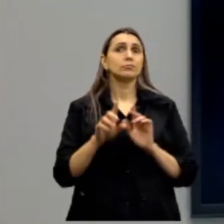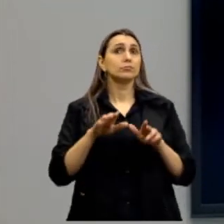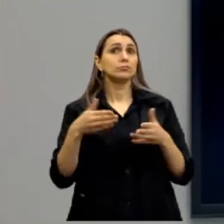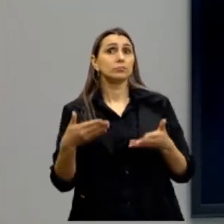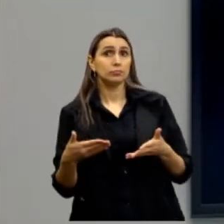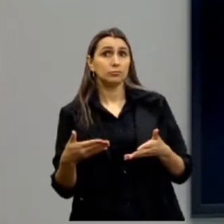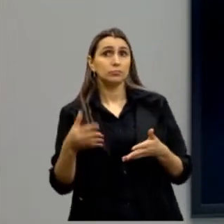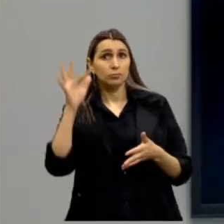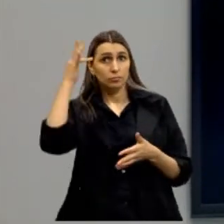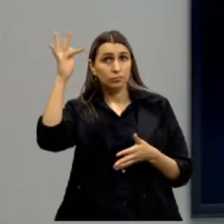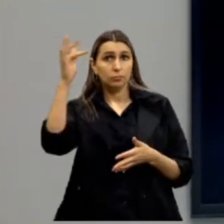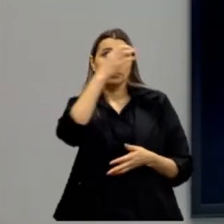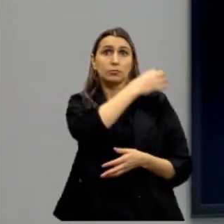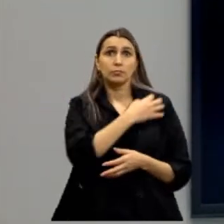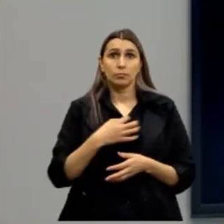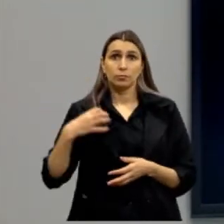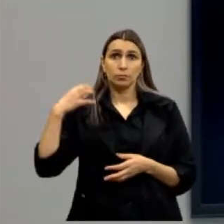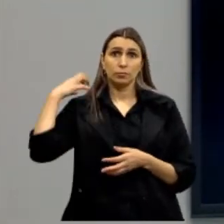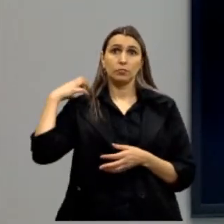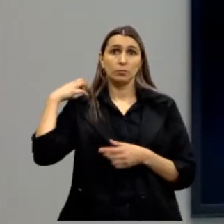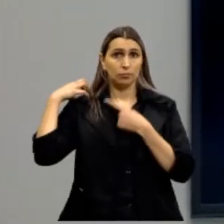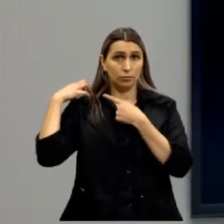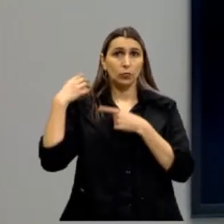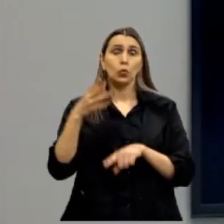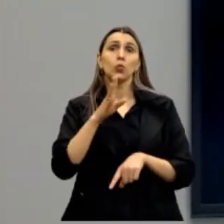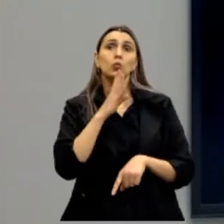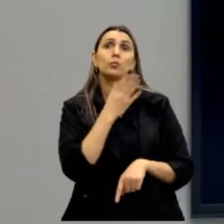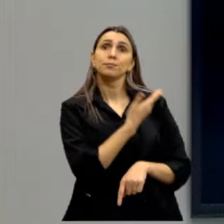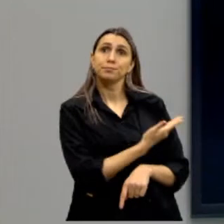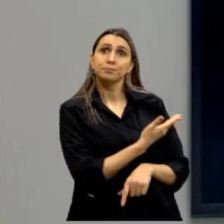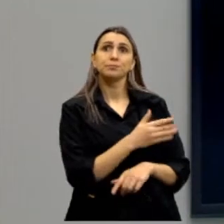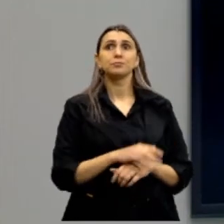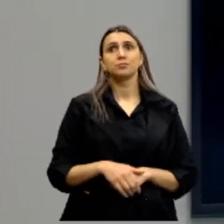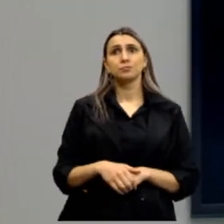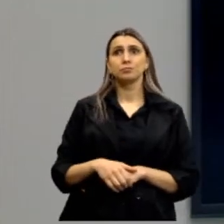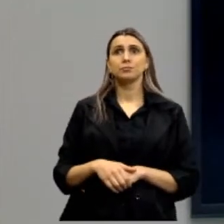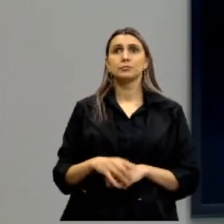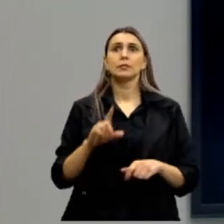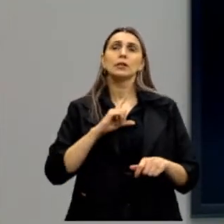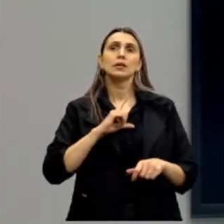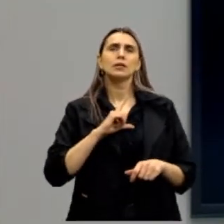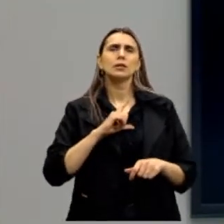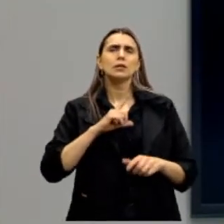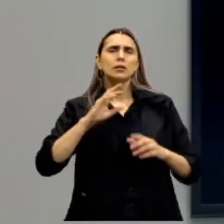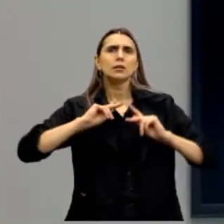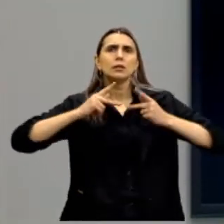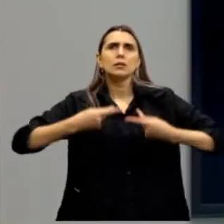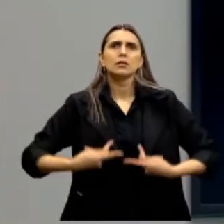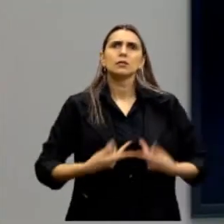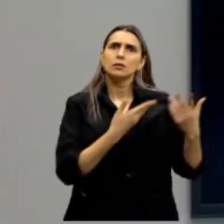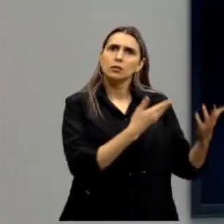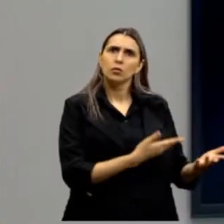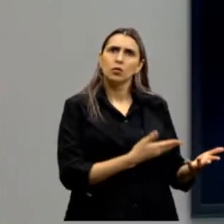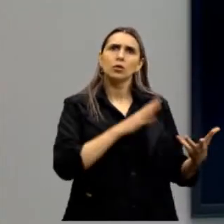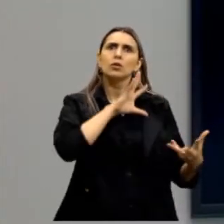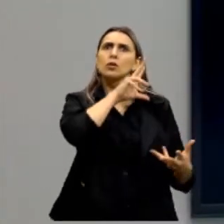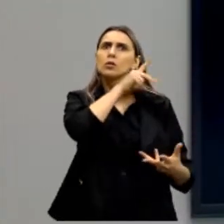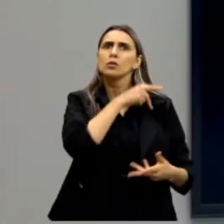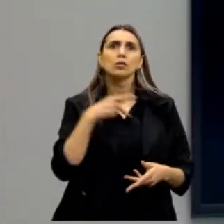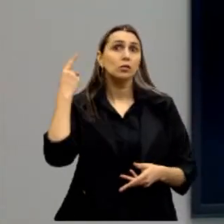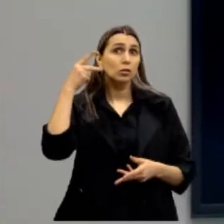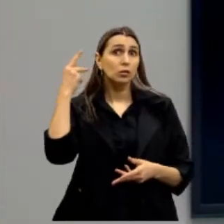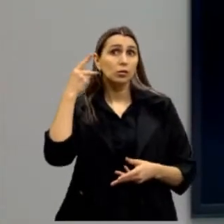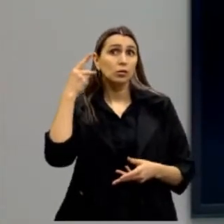Já o tio Aristóteles, muito conhecido, a definição aristotéica de ser humano é de um animal político,